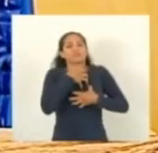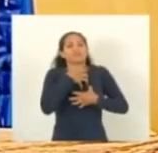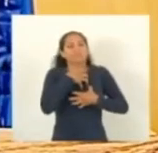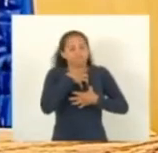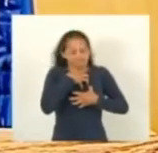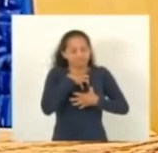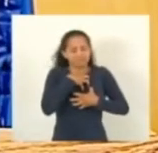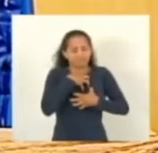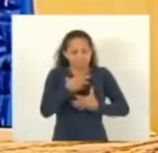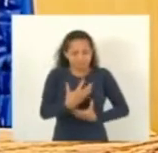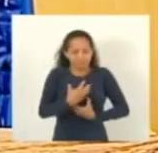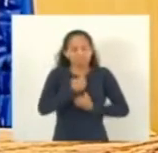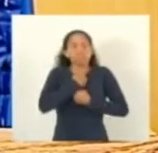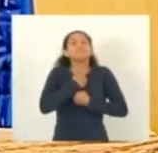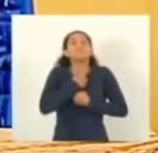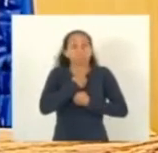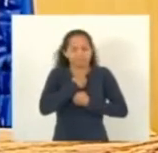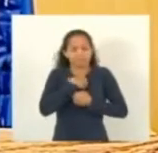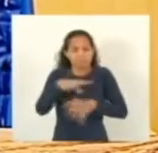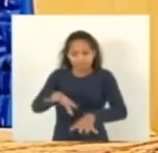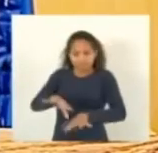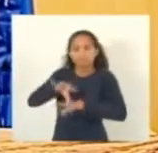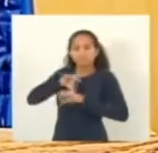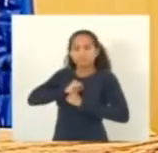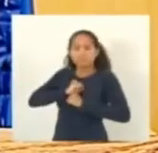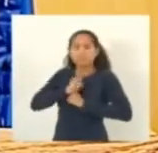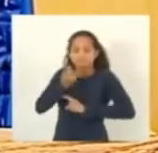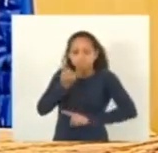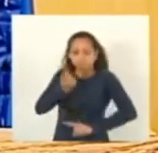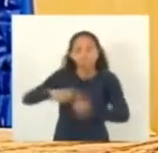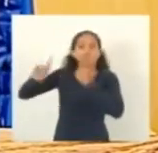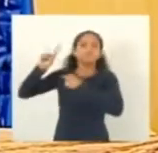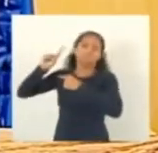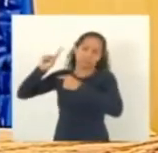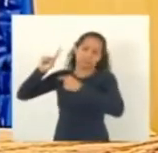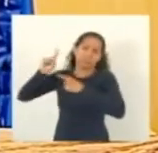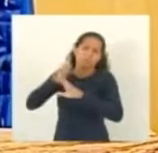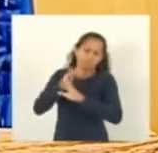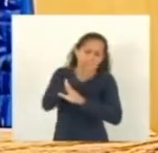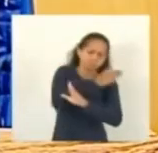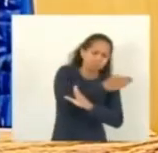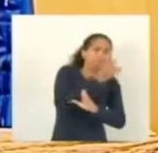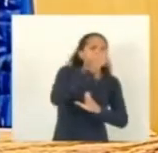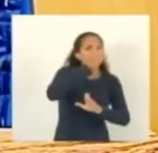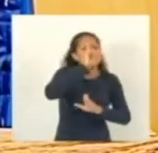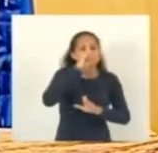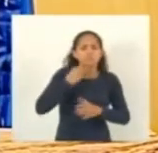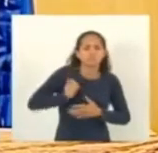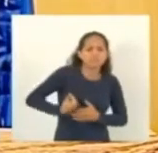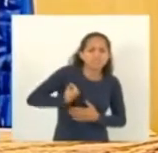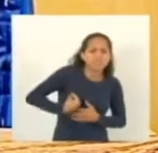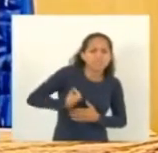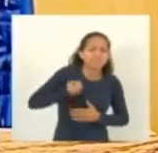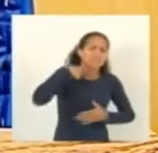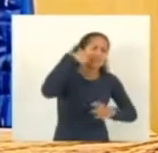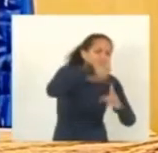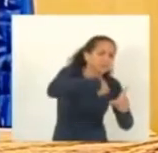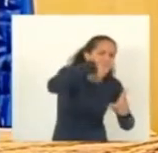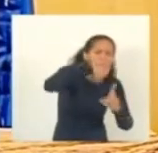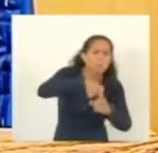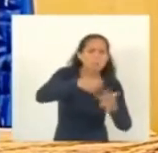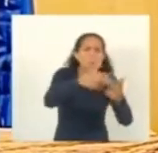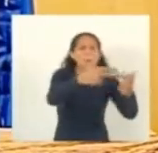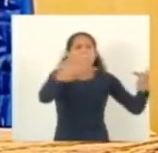nossas vidas de tal forma deputado Danilo que apesar de tudo aquilo que a gente vivencia no nosso dia a dia as nossas lutas tanta